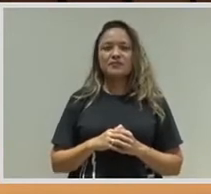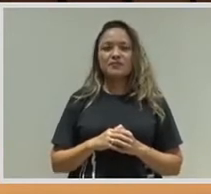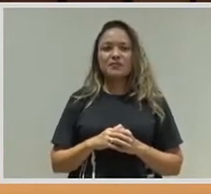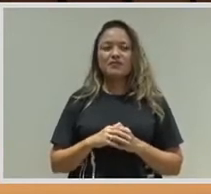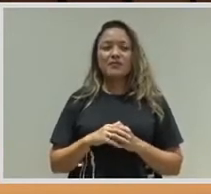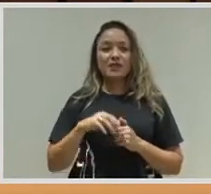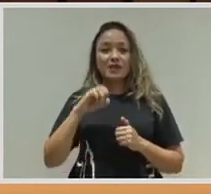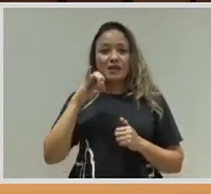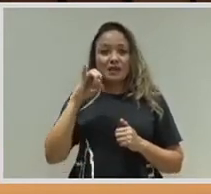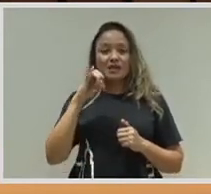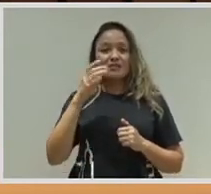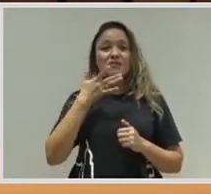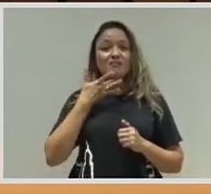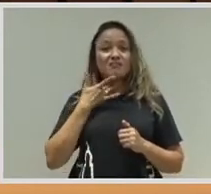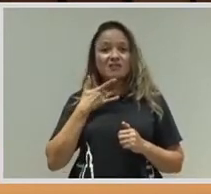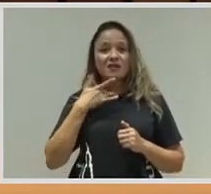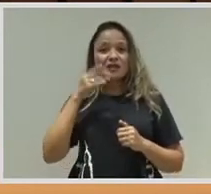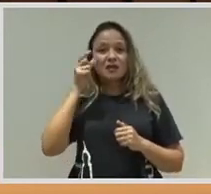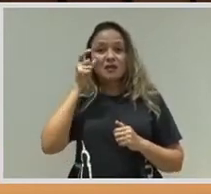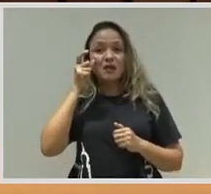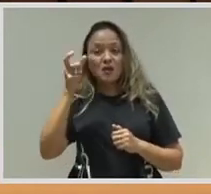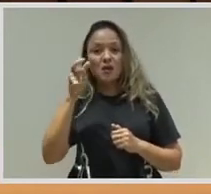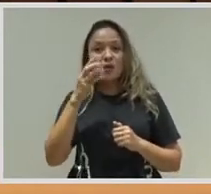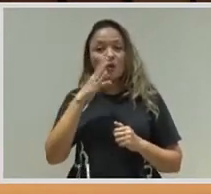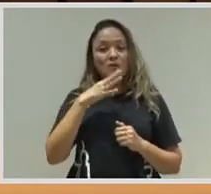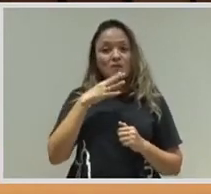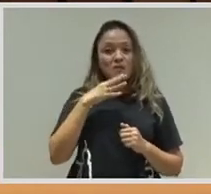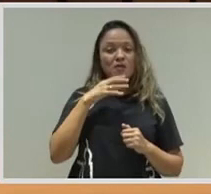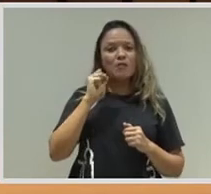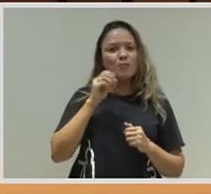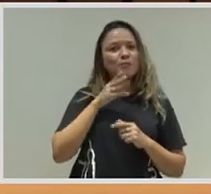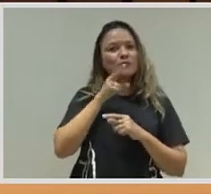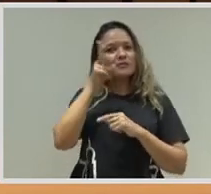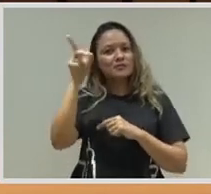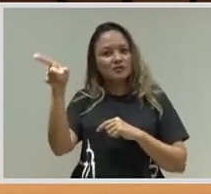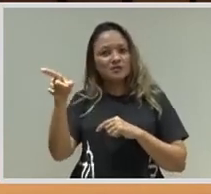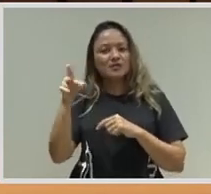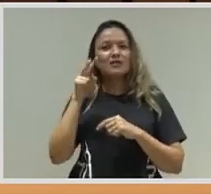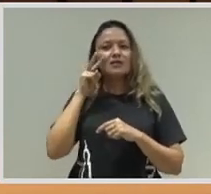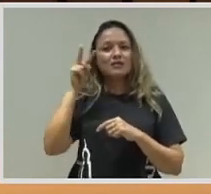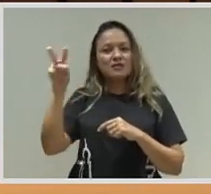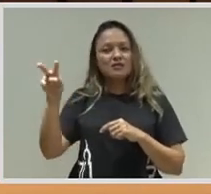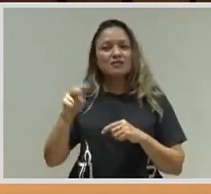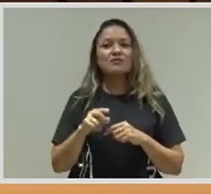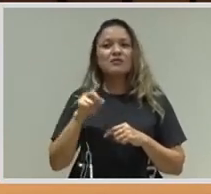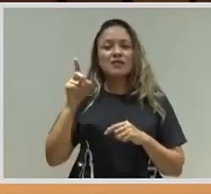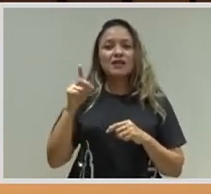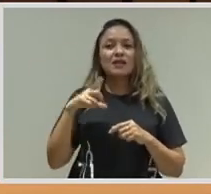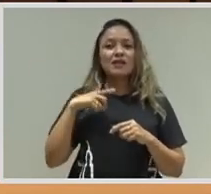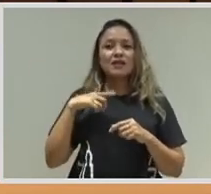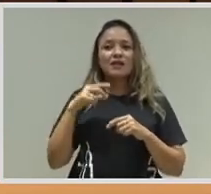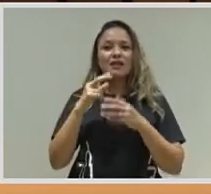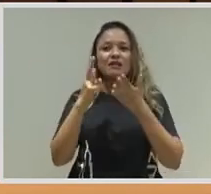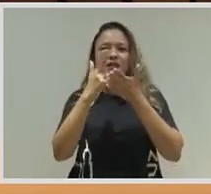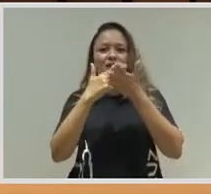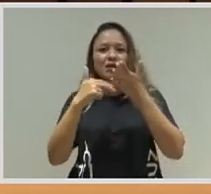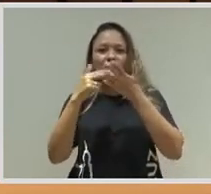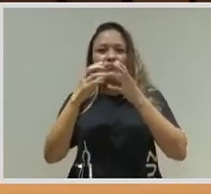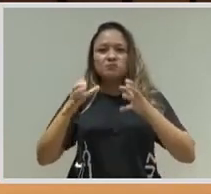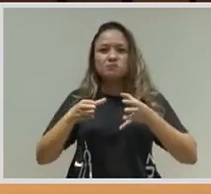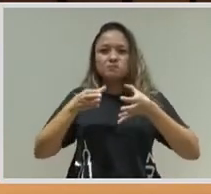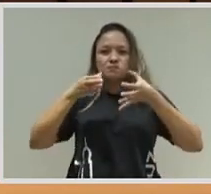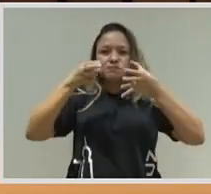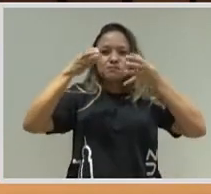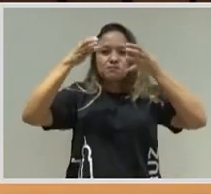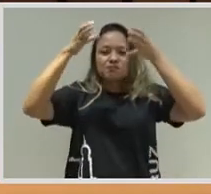esperança esse momento. Vocês veem que lá tem uma escultura em homenagem a